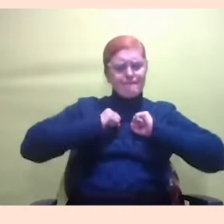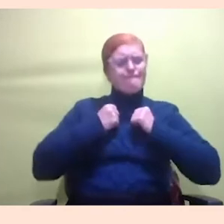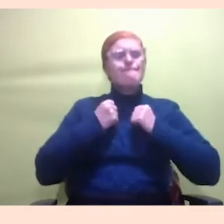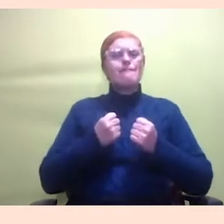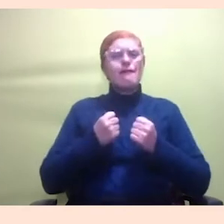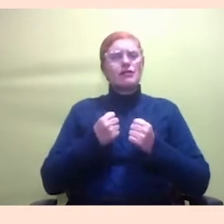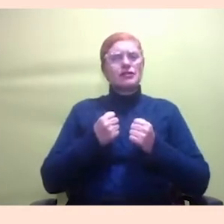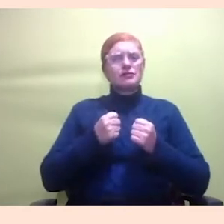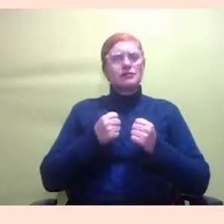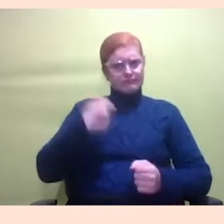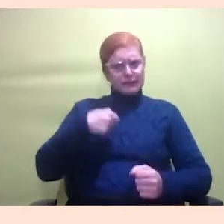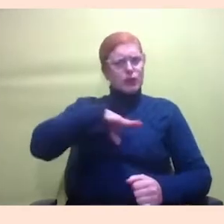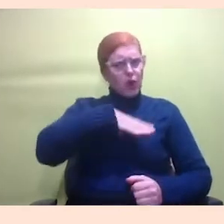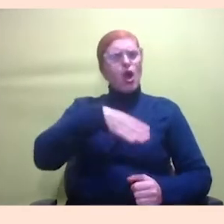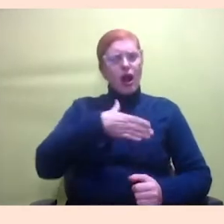aí,